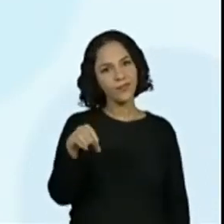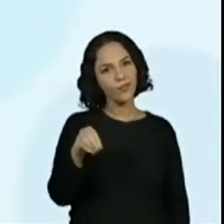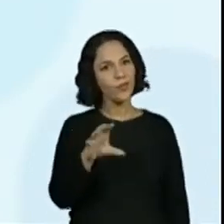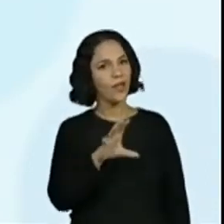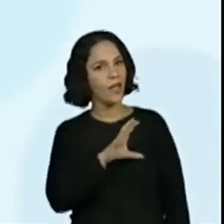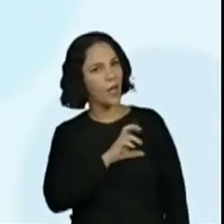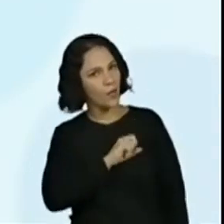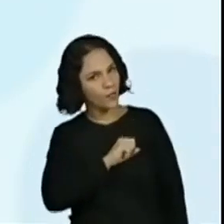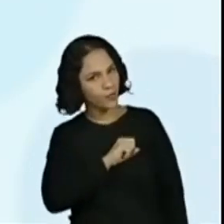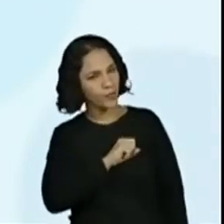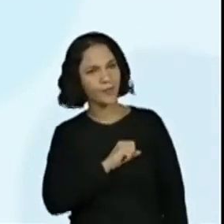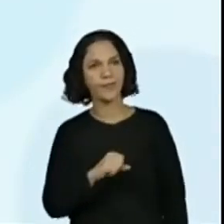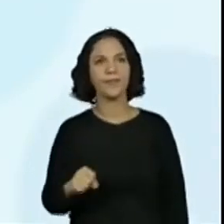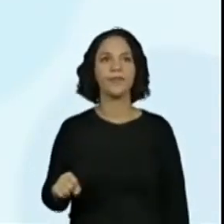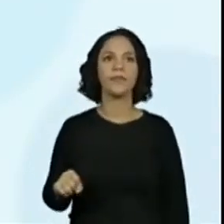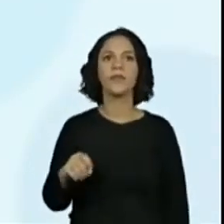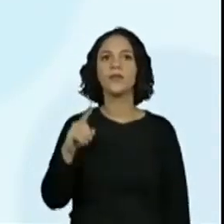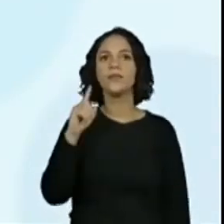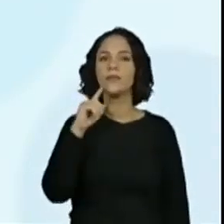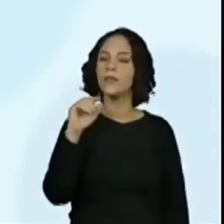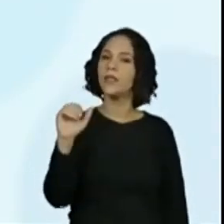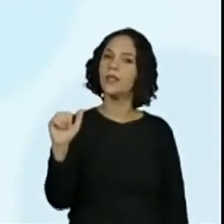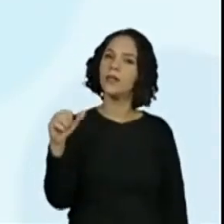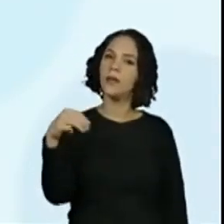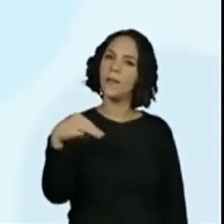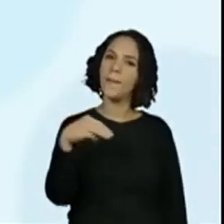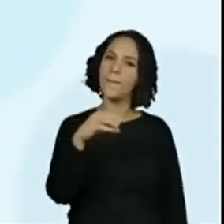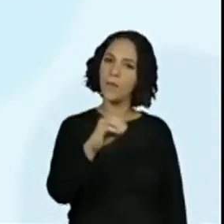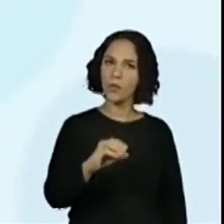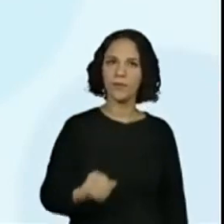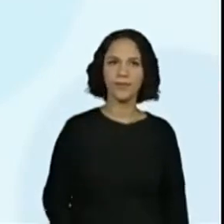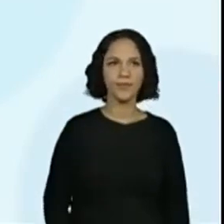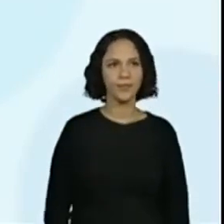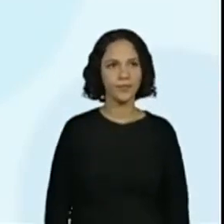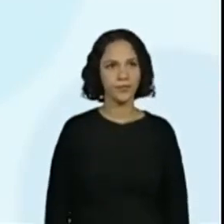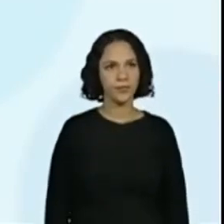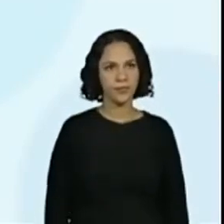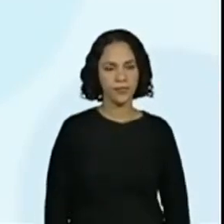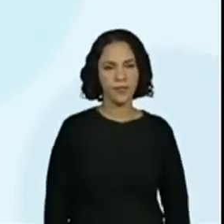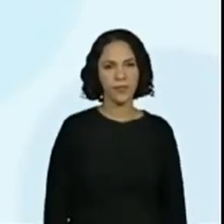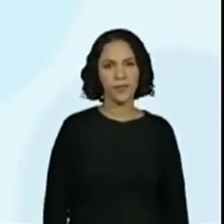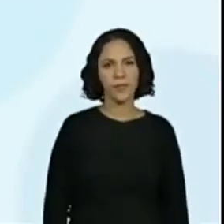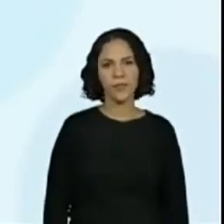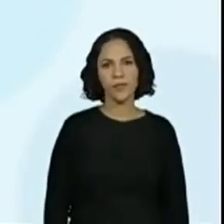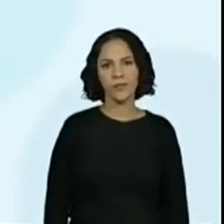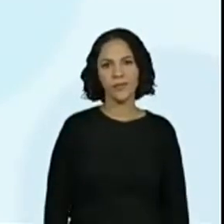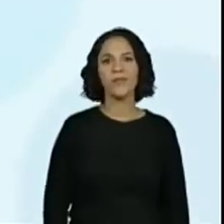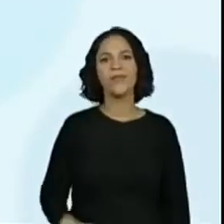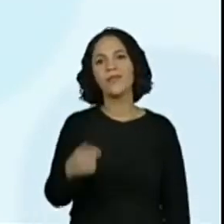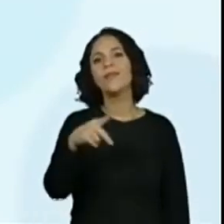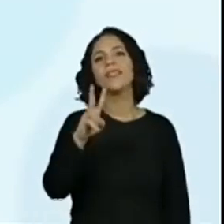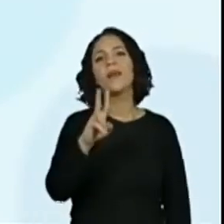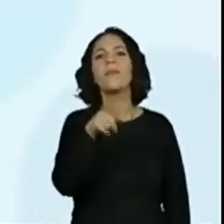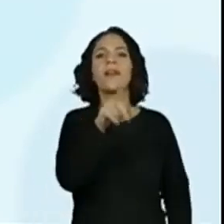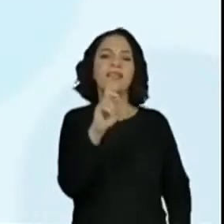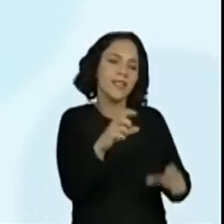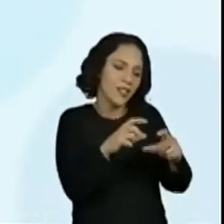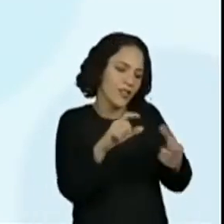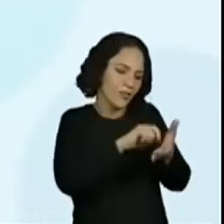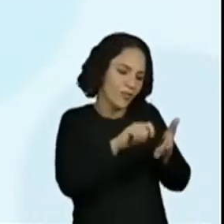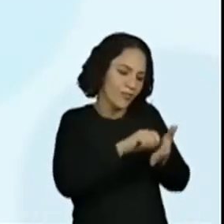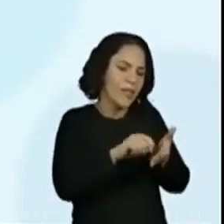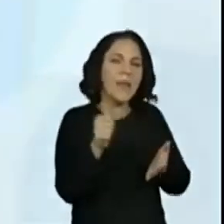Amo. U. M. E U. Amo. Até porque eles sempre gostam de me mandar recadinho. Professora, te amo. É.